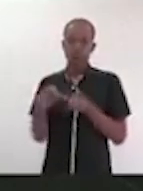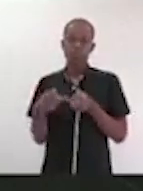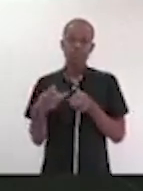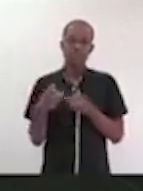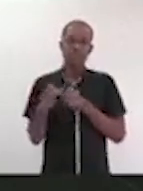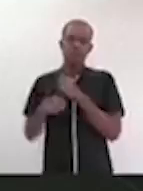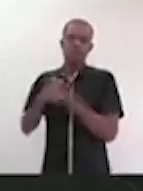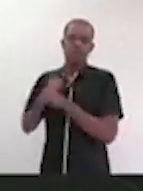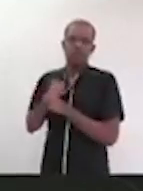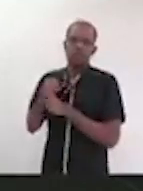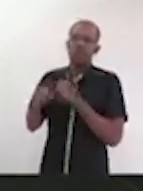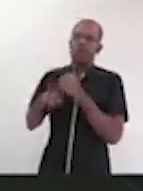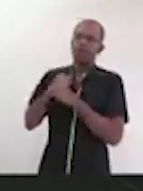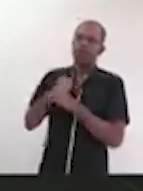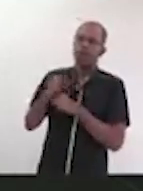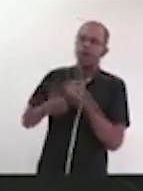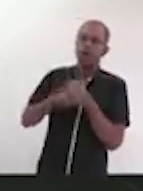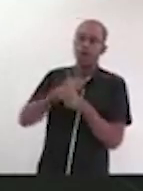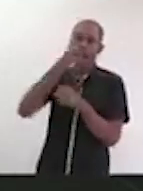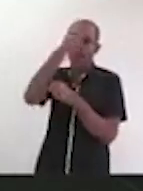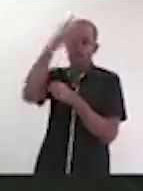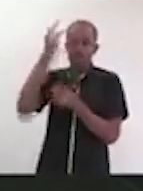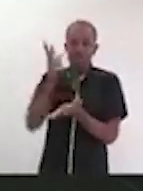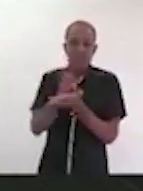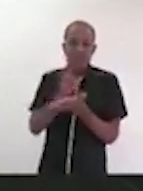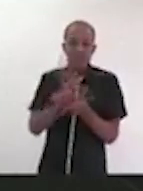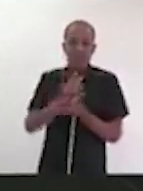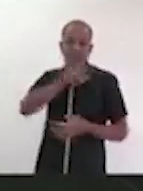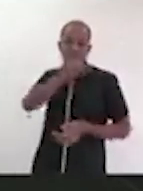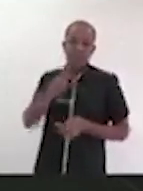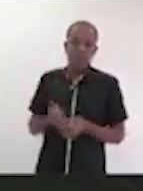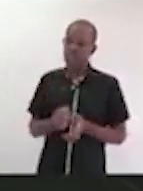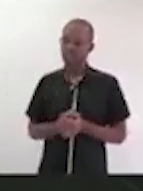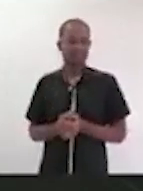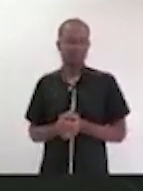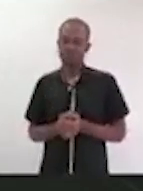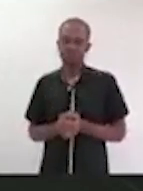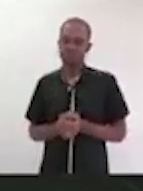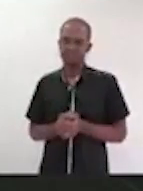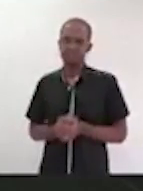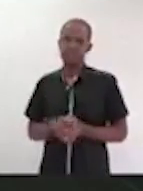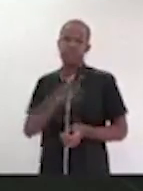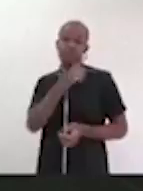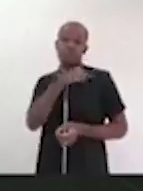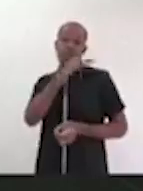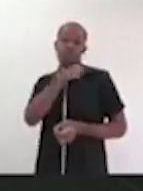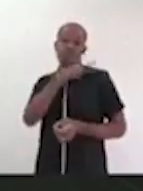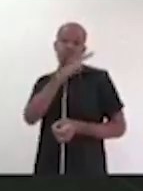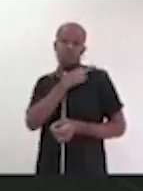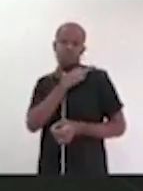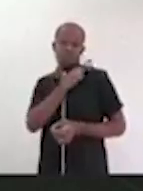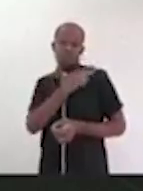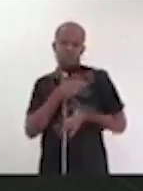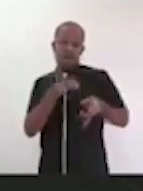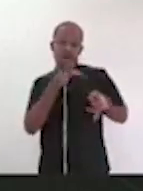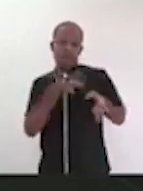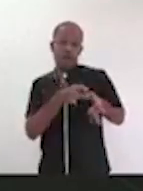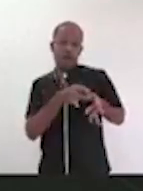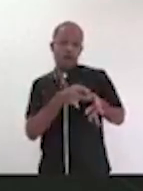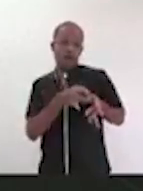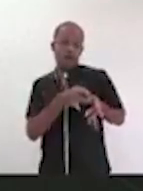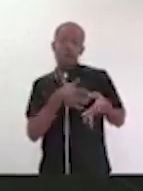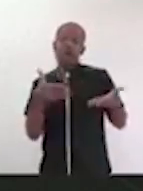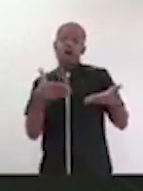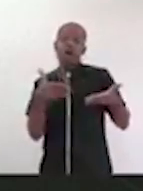e as pessoas não estavam tendo as mesmas oportunidades. Jovens que saíam do ensino médio de uma escola pública e sabiam que não teriam chance em um